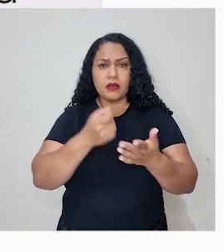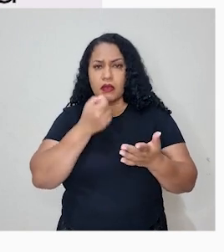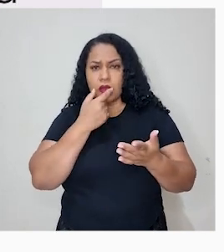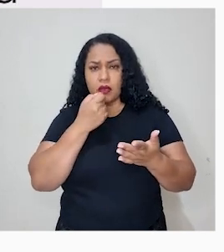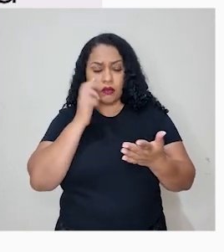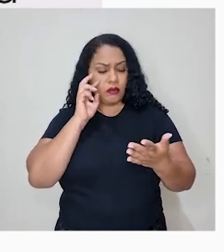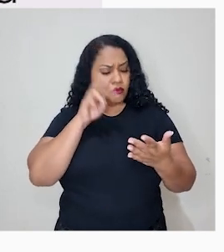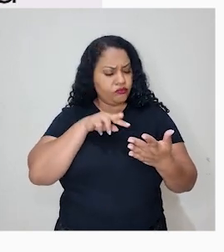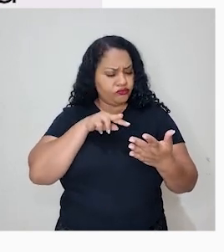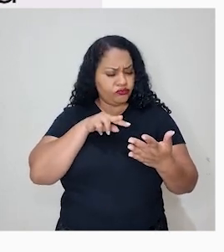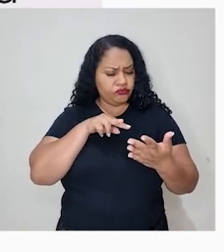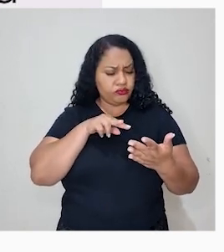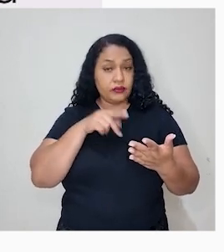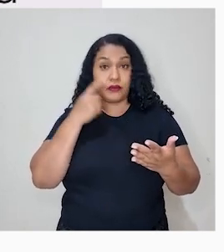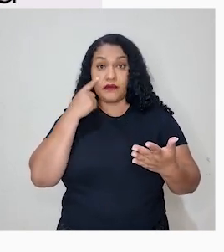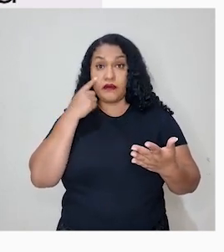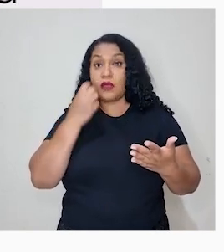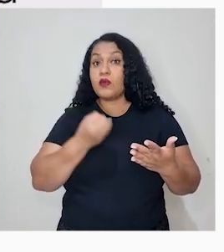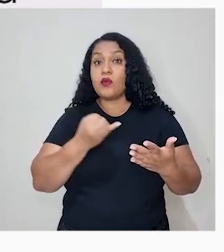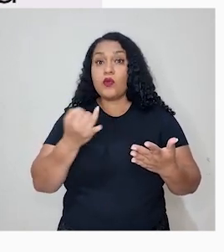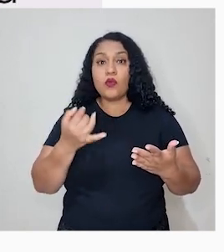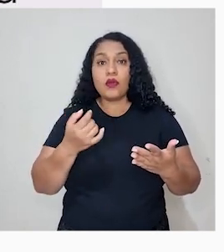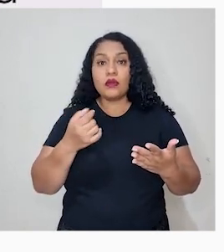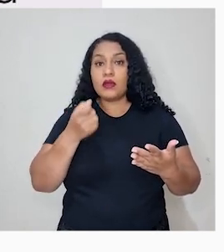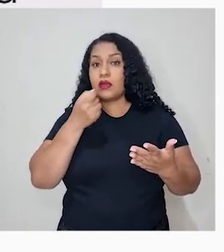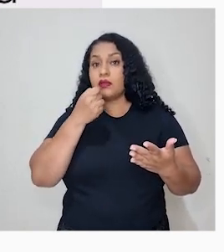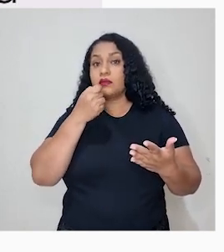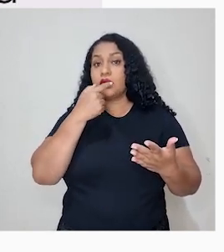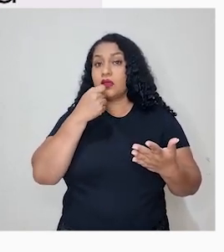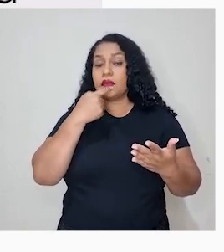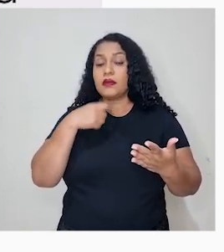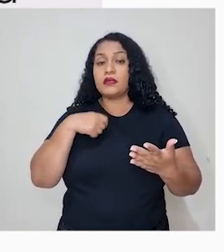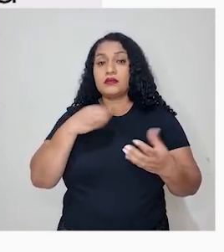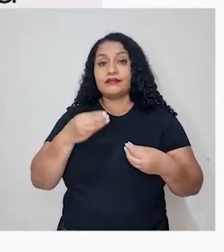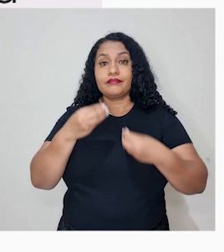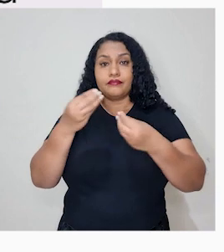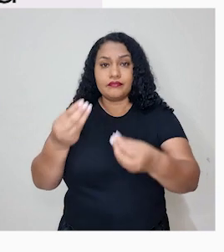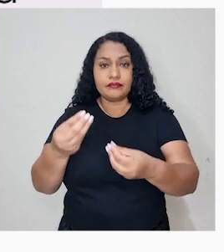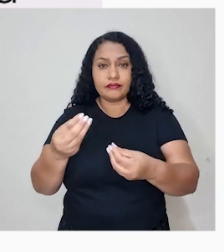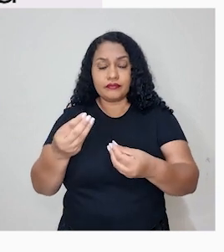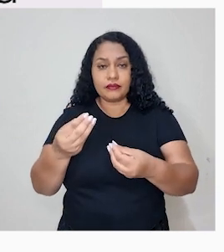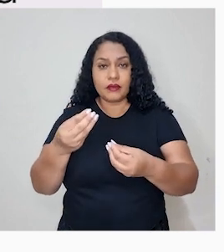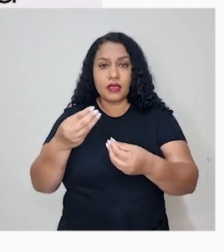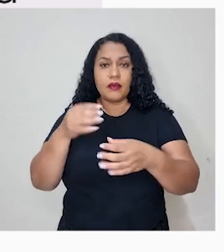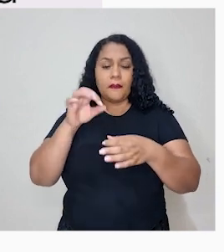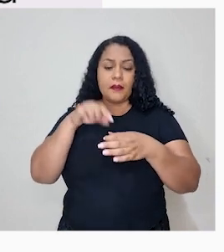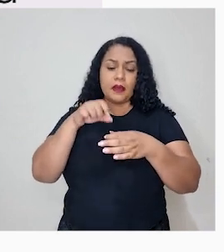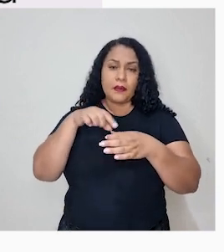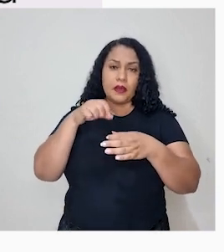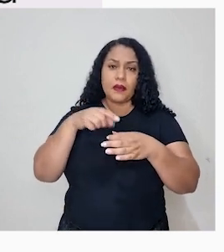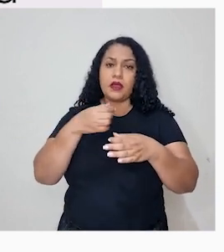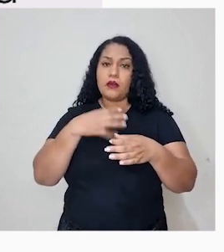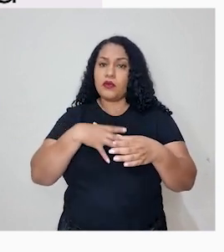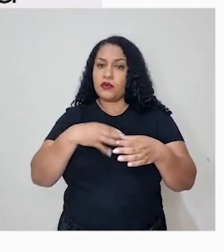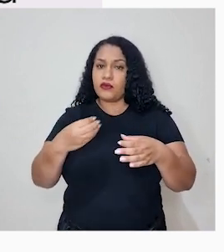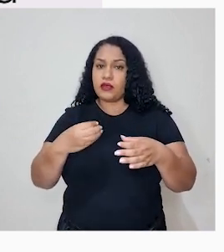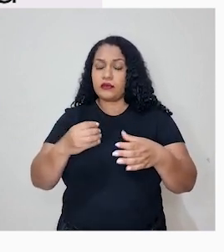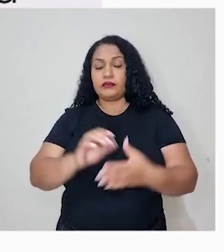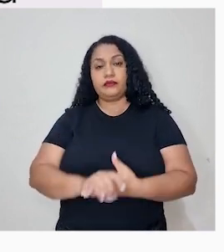a dosagem de um remédio que precisava dar a seu filho. Na bula, recomendava-se a seguinte dosagem.